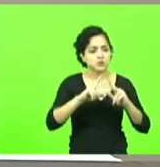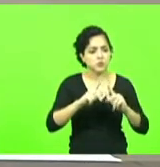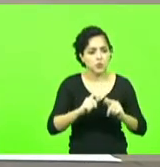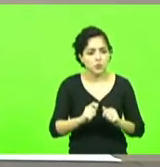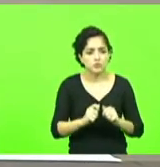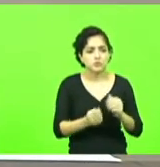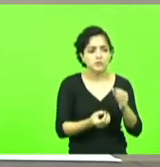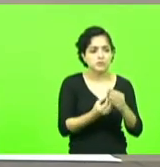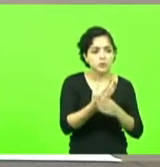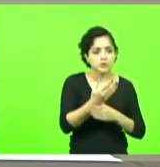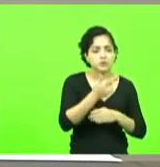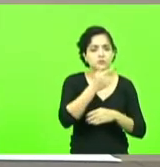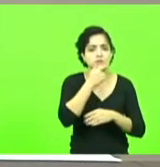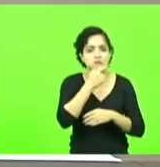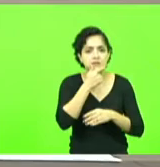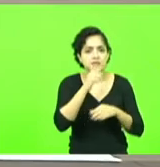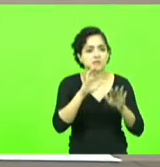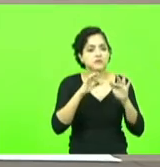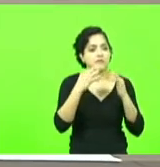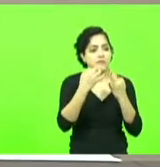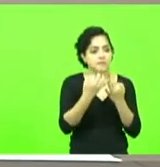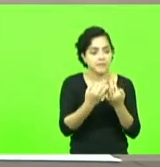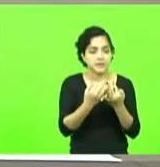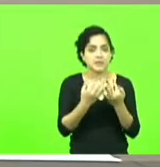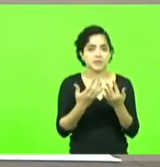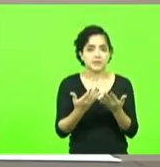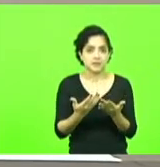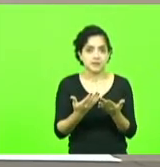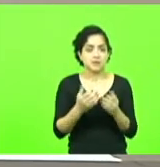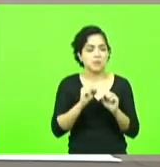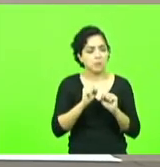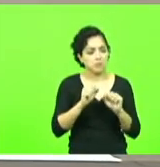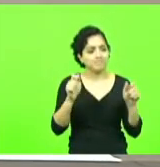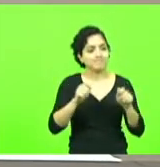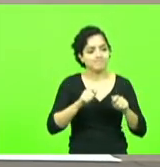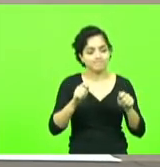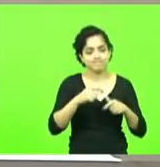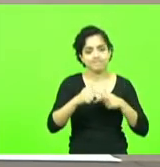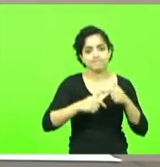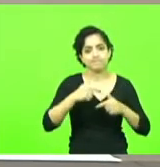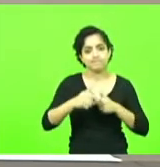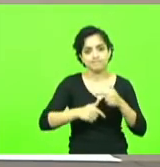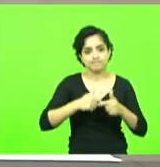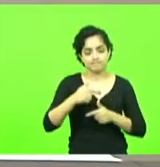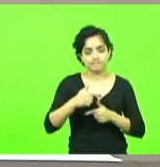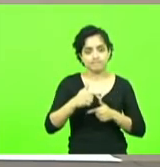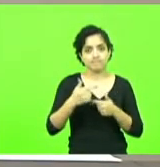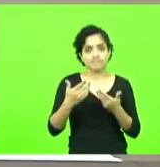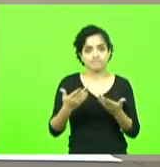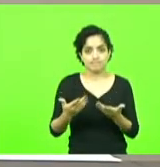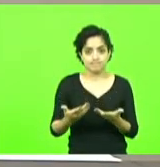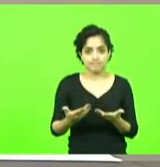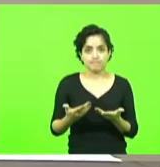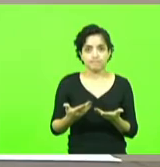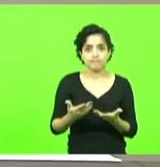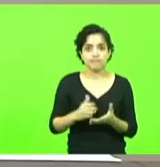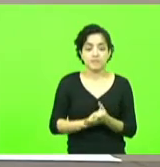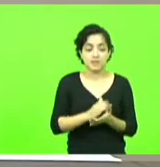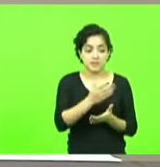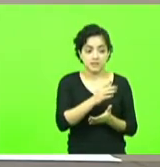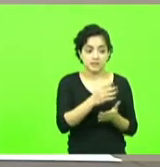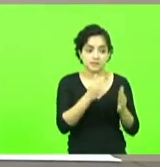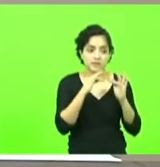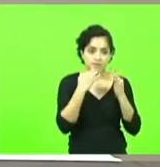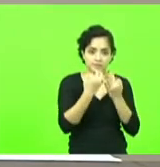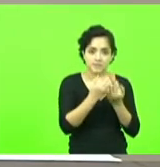queijo a todas as famílias poderem trabalhar normalmente e a família Possa Mai é um exemplo no Alto Vale